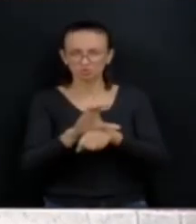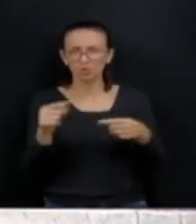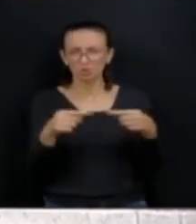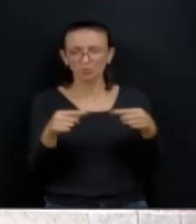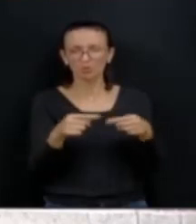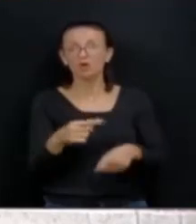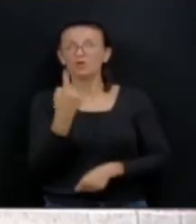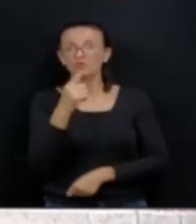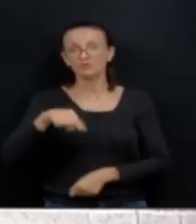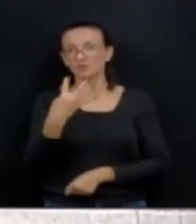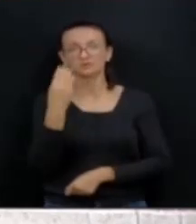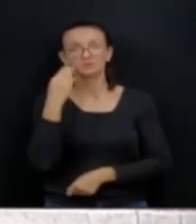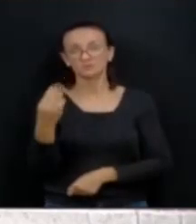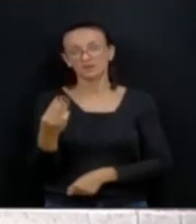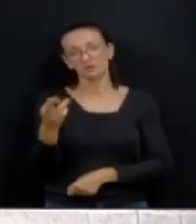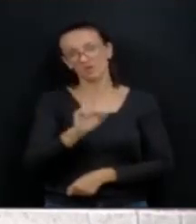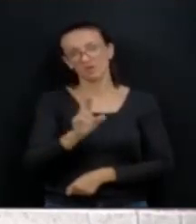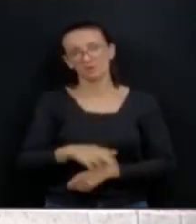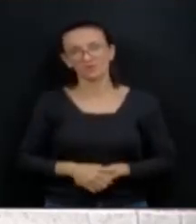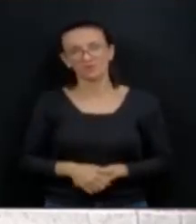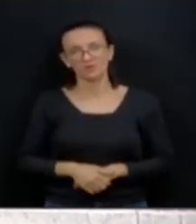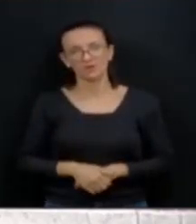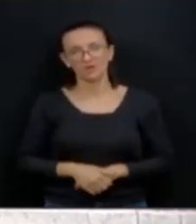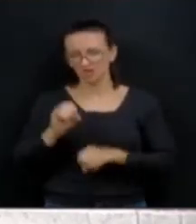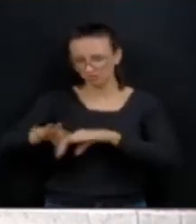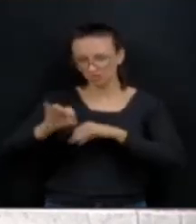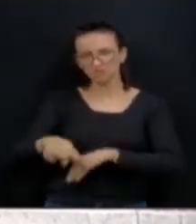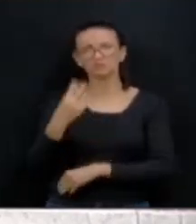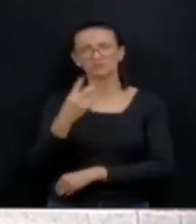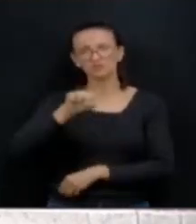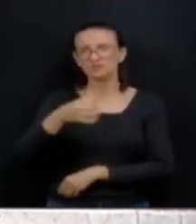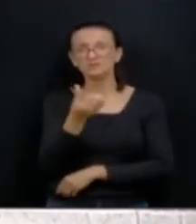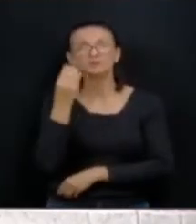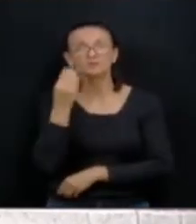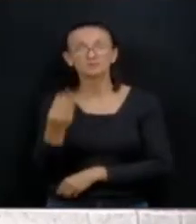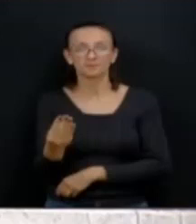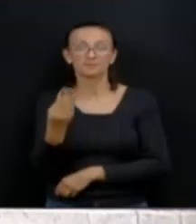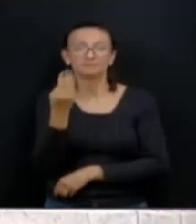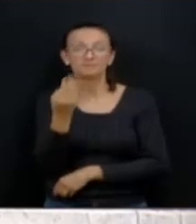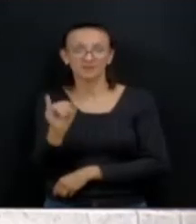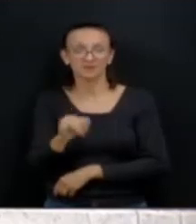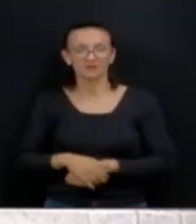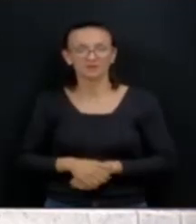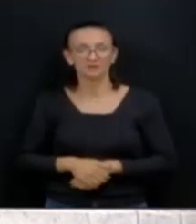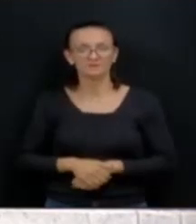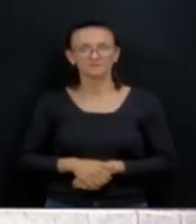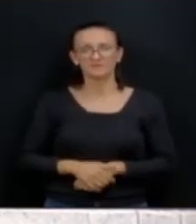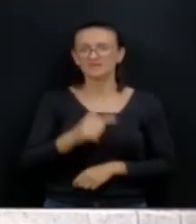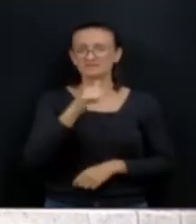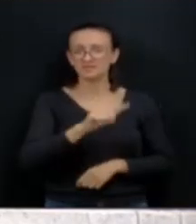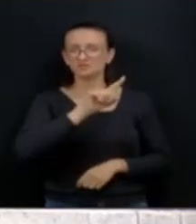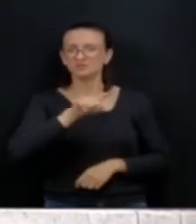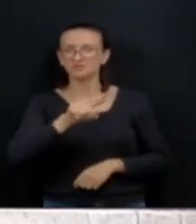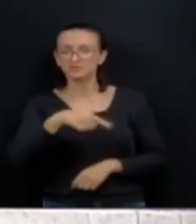,4 bilhão de real. Na educação, 3,6 bi. De recursos livres, 7 bilhões de reais.